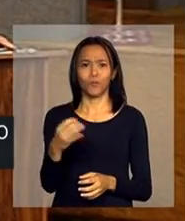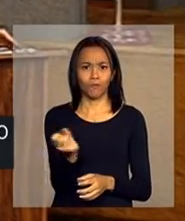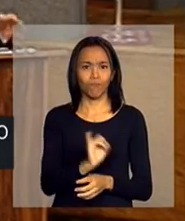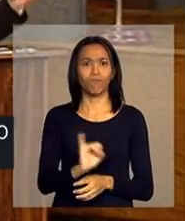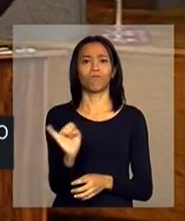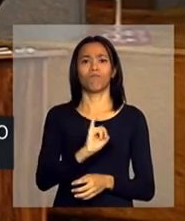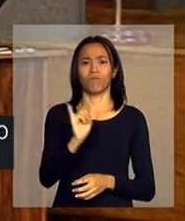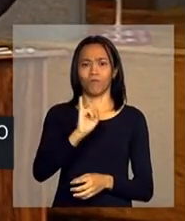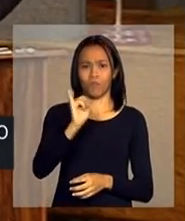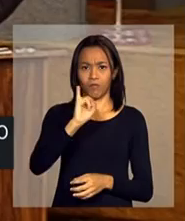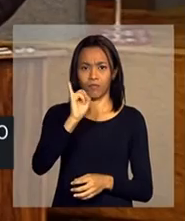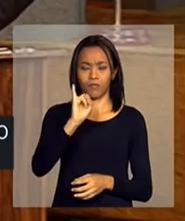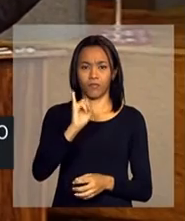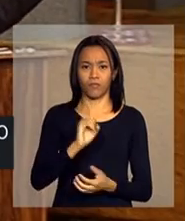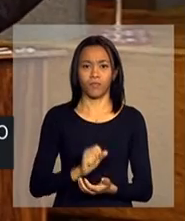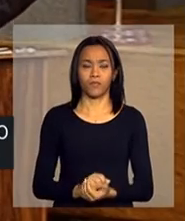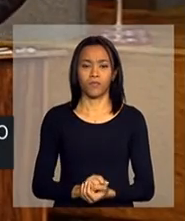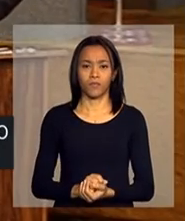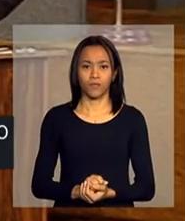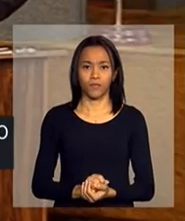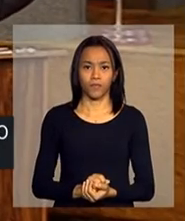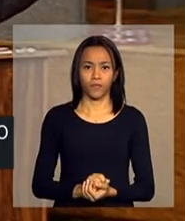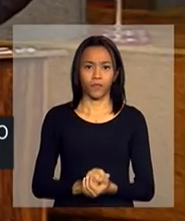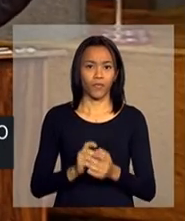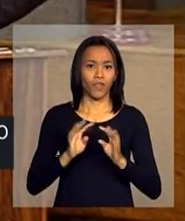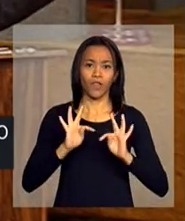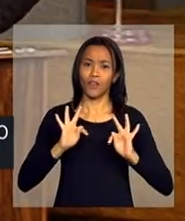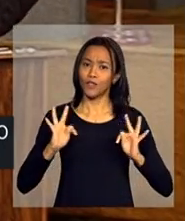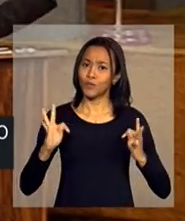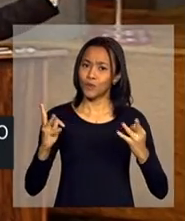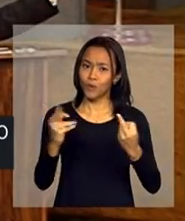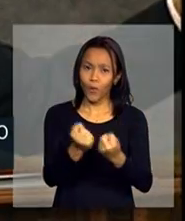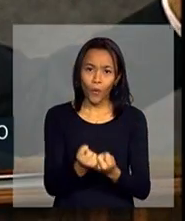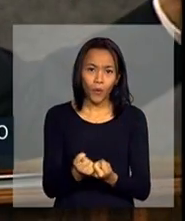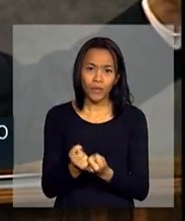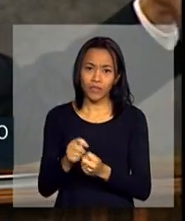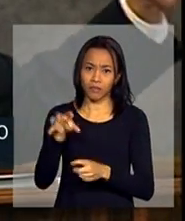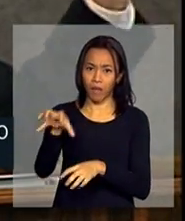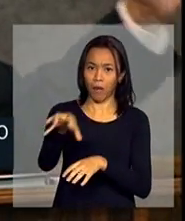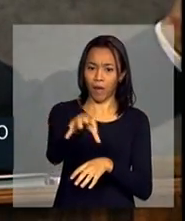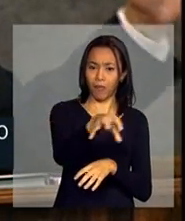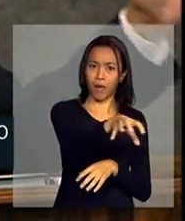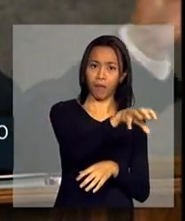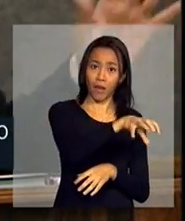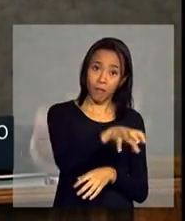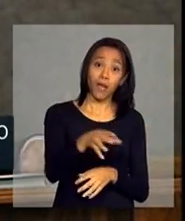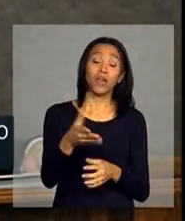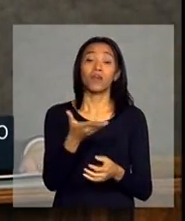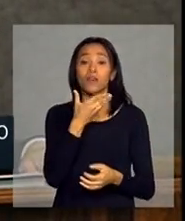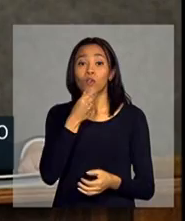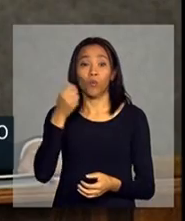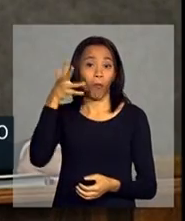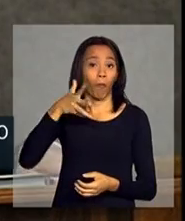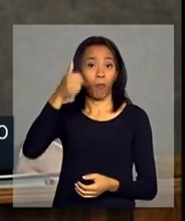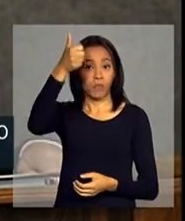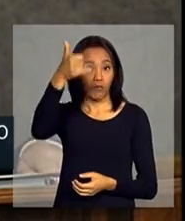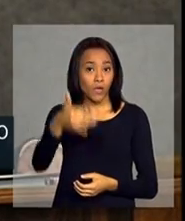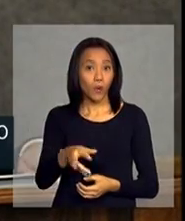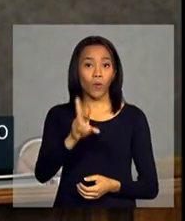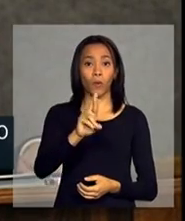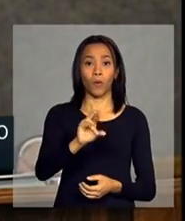substantivo em todos esses segmentos que o Ricardo mostrou agora, quer dizer, do